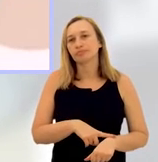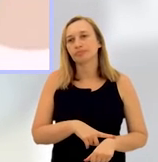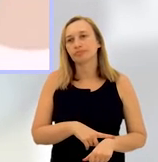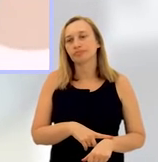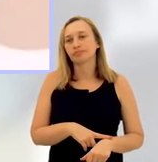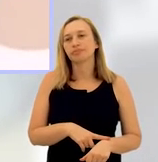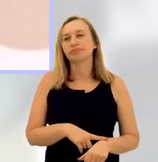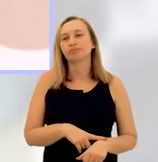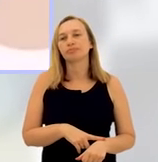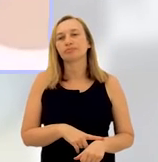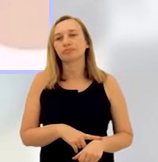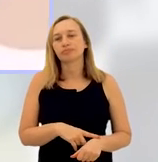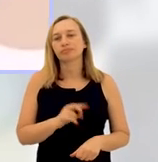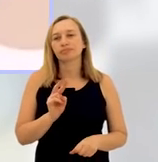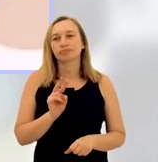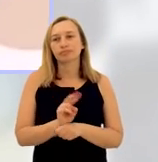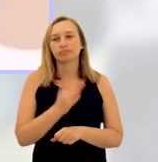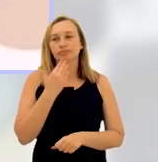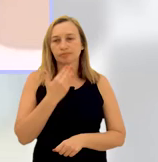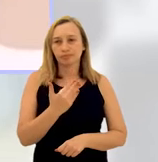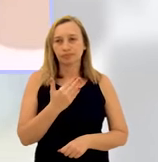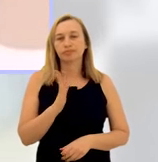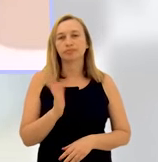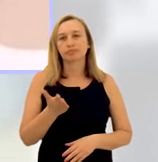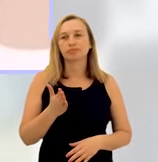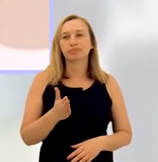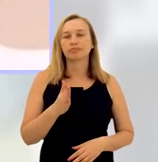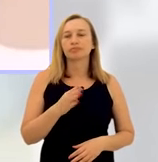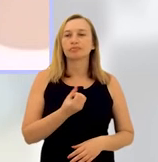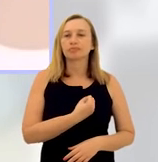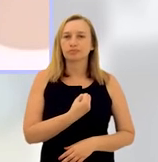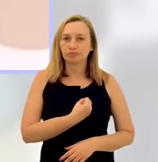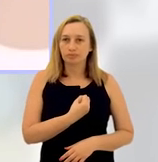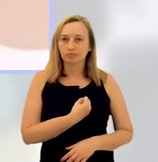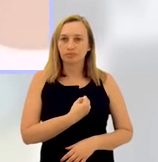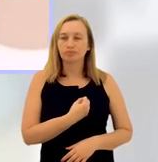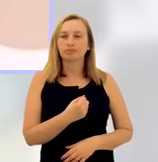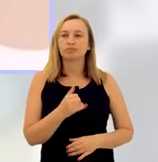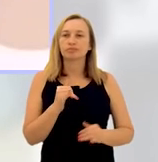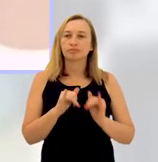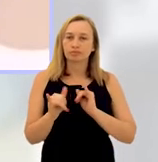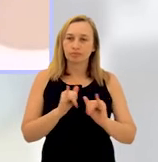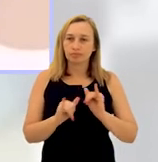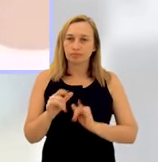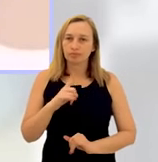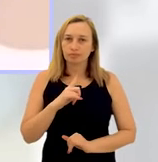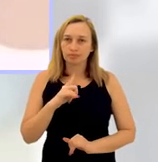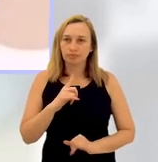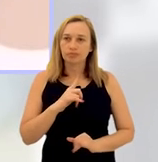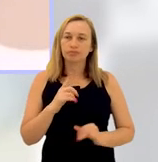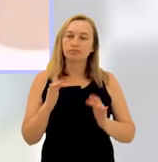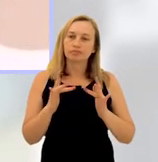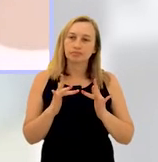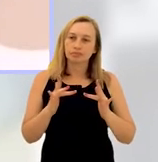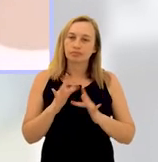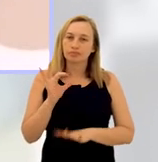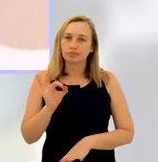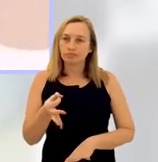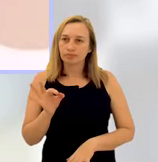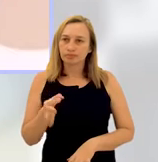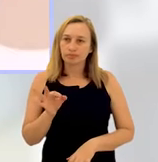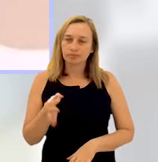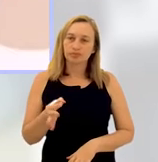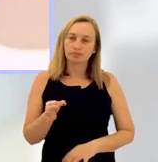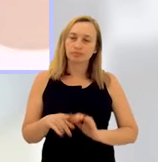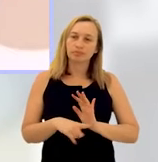Então, eles, a partir do momento que você gera o pedido protetivo, já se gera um protocolo para aquela mulher colher aquelas informações. Já tem um contato